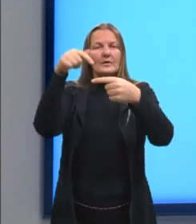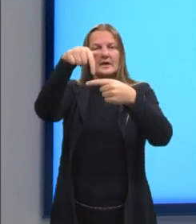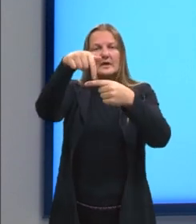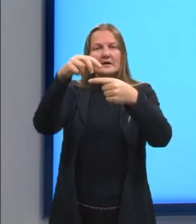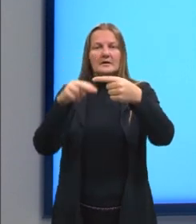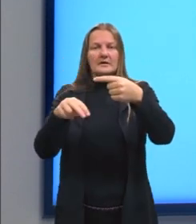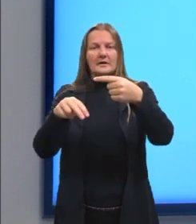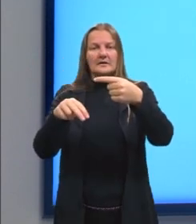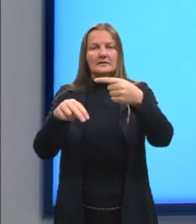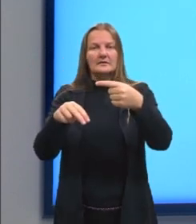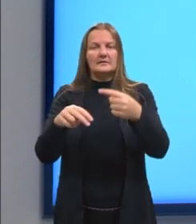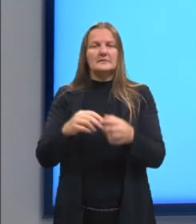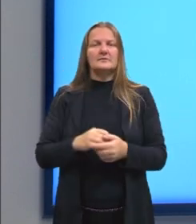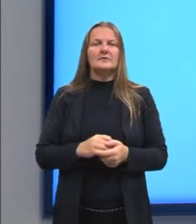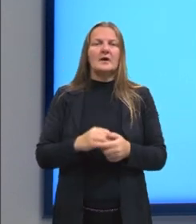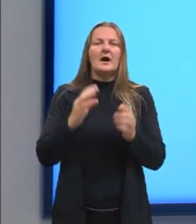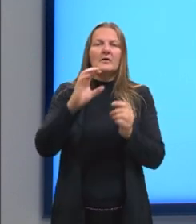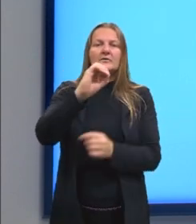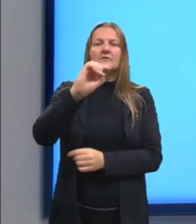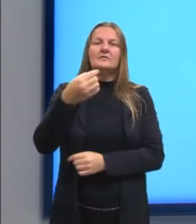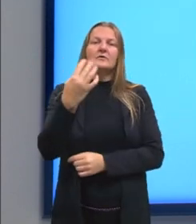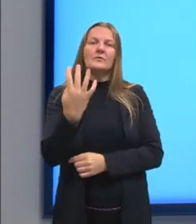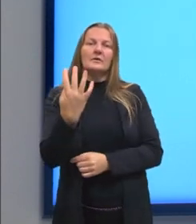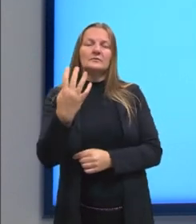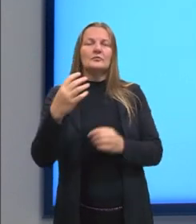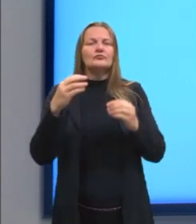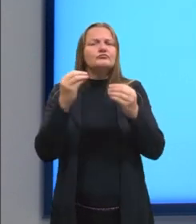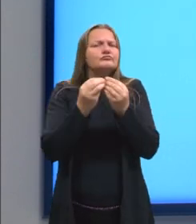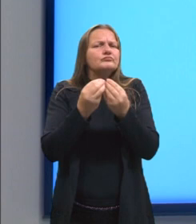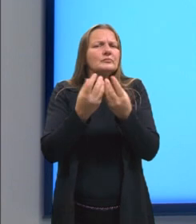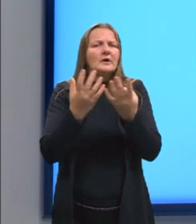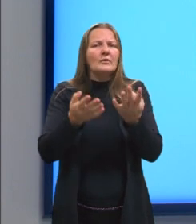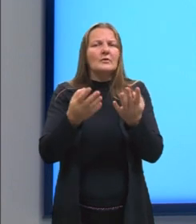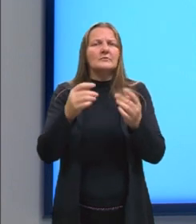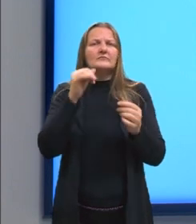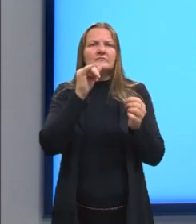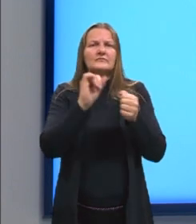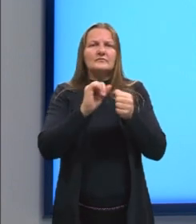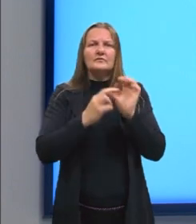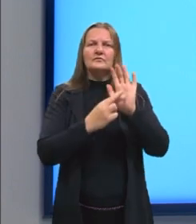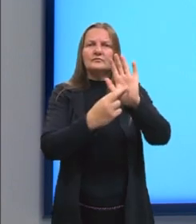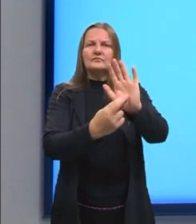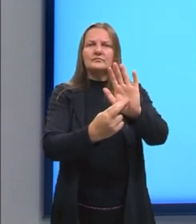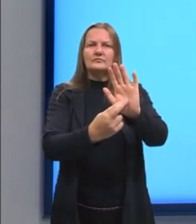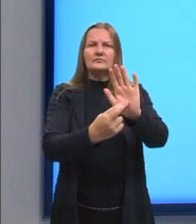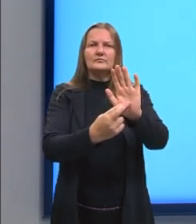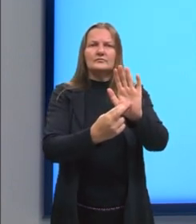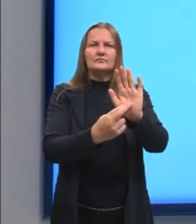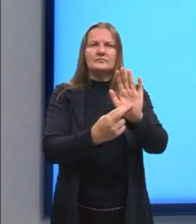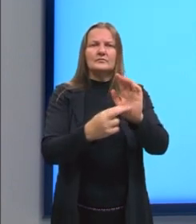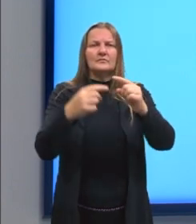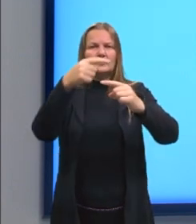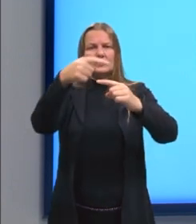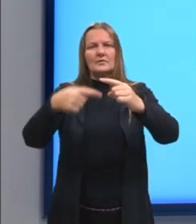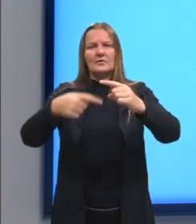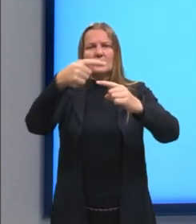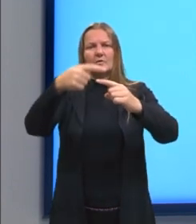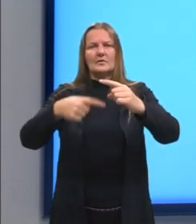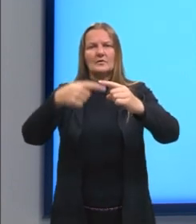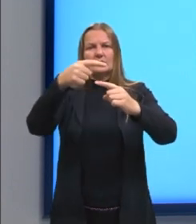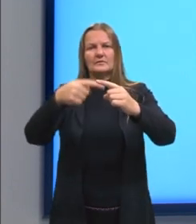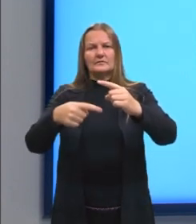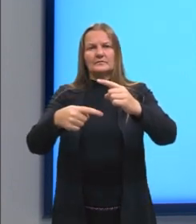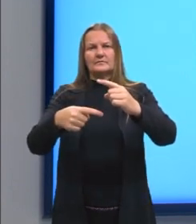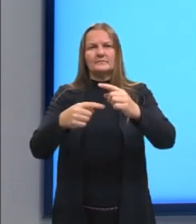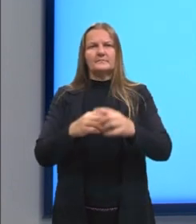que 0,4, 0,4, mas a concentração a gente consegue representar pela razão determinada anterior,